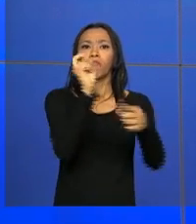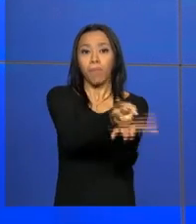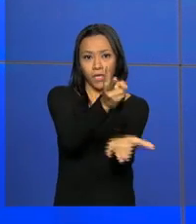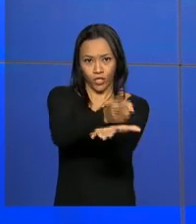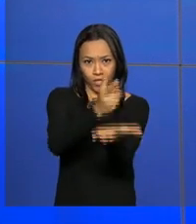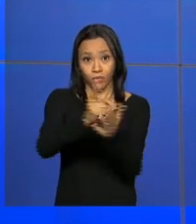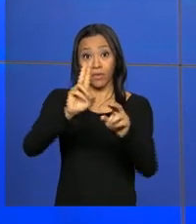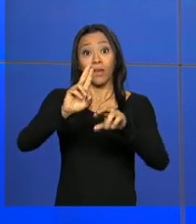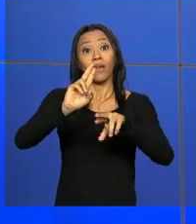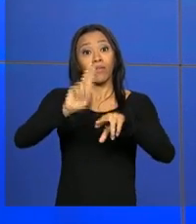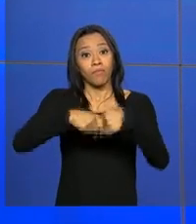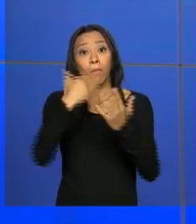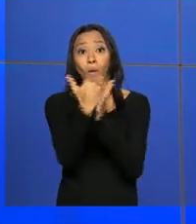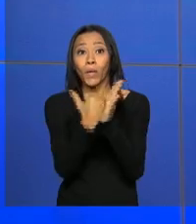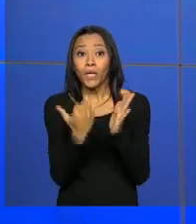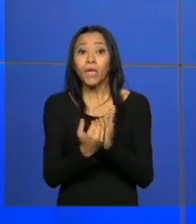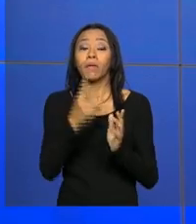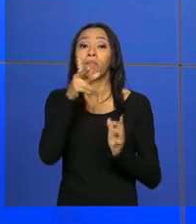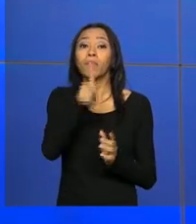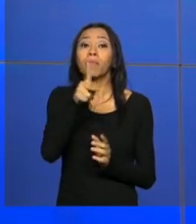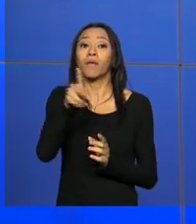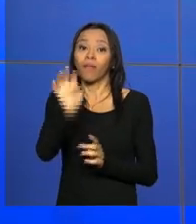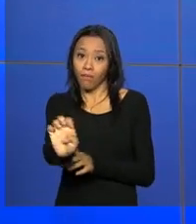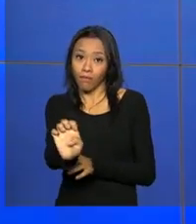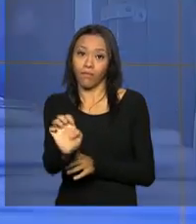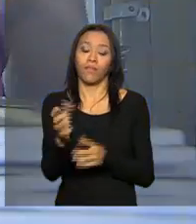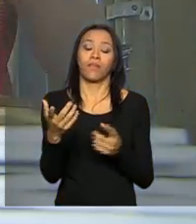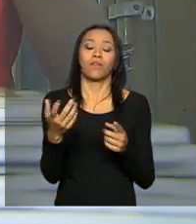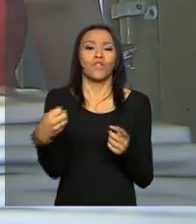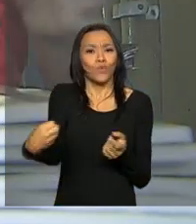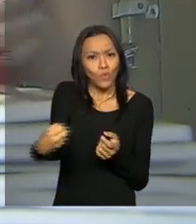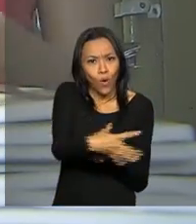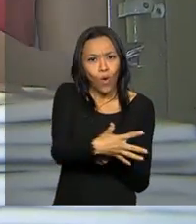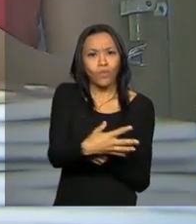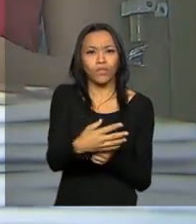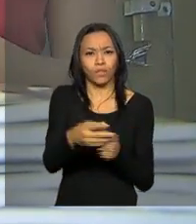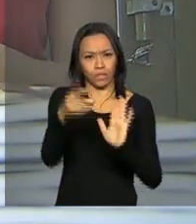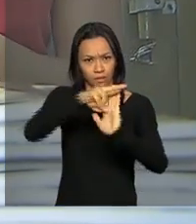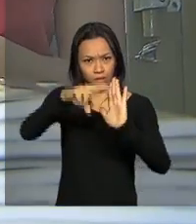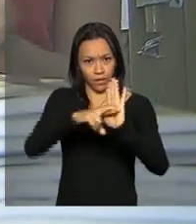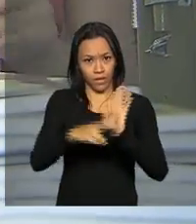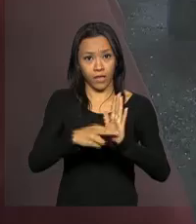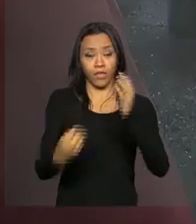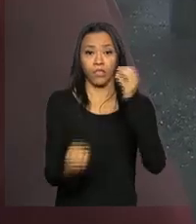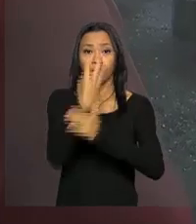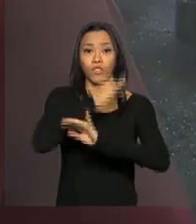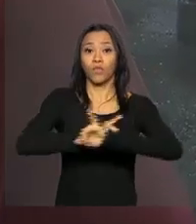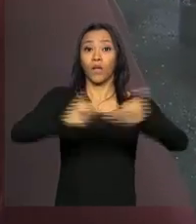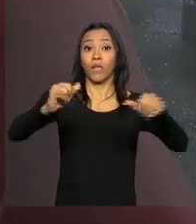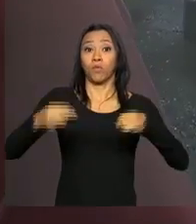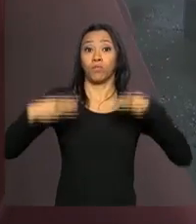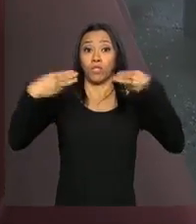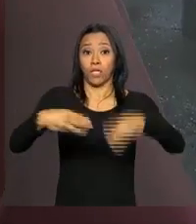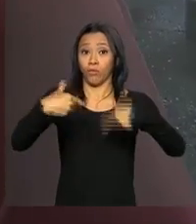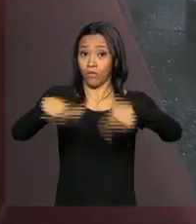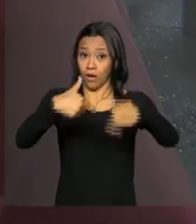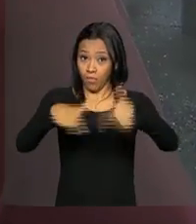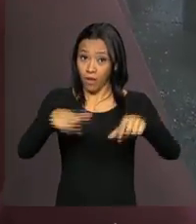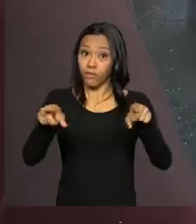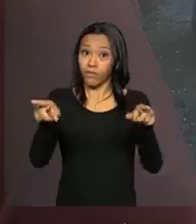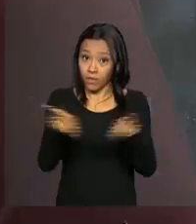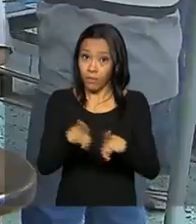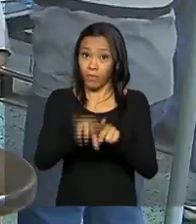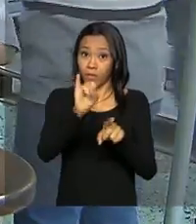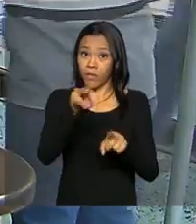graças ao programa de proteção ao emprego. E com os novos termos de adesão publicados pelo Ministério do Trabalho e Previdência